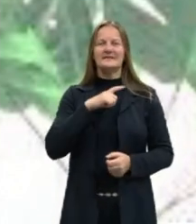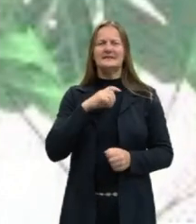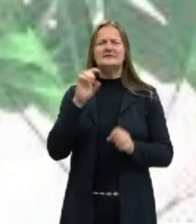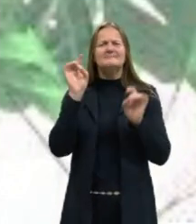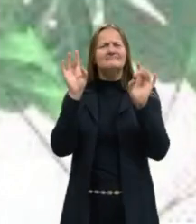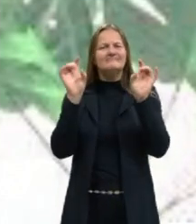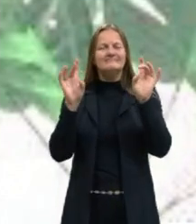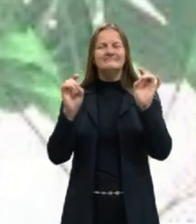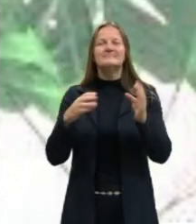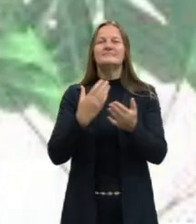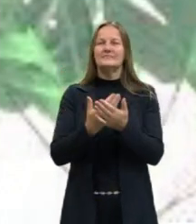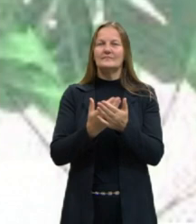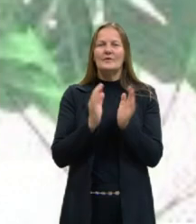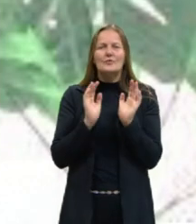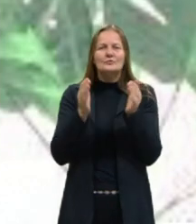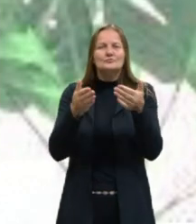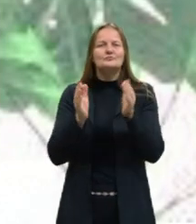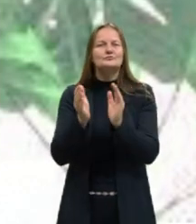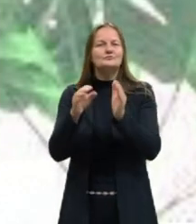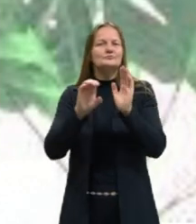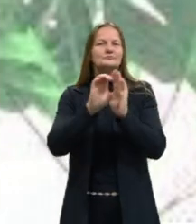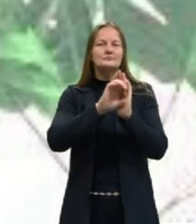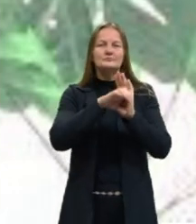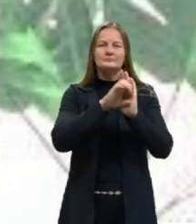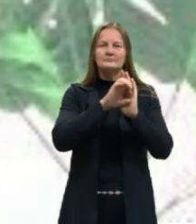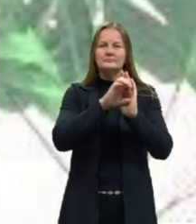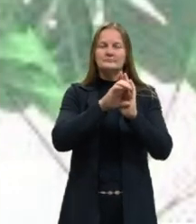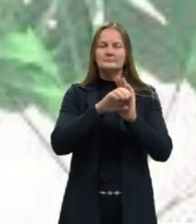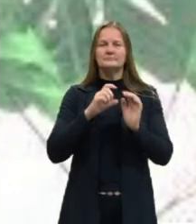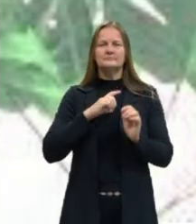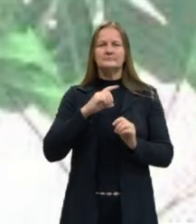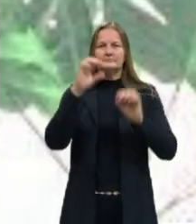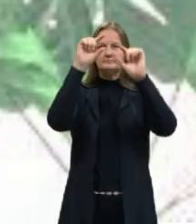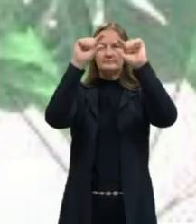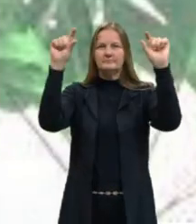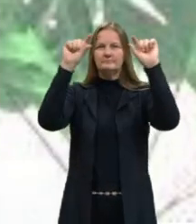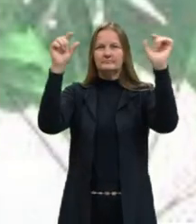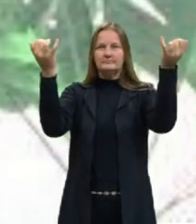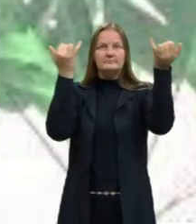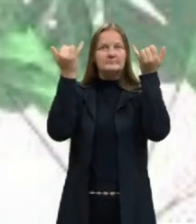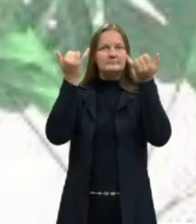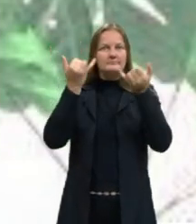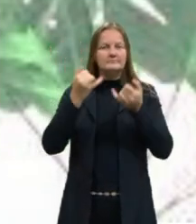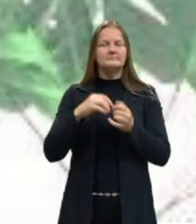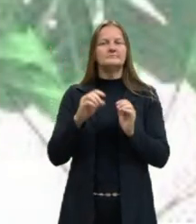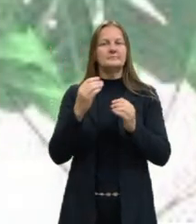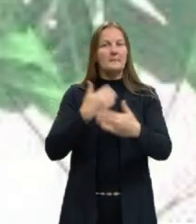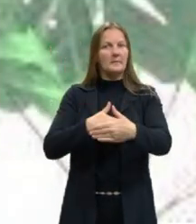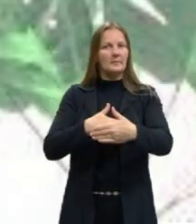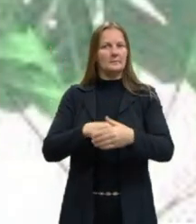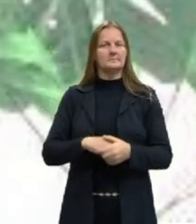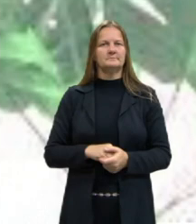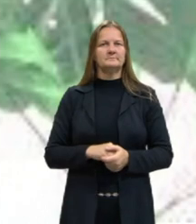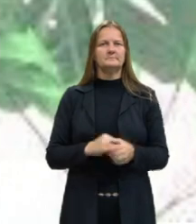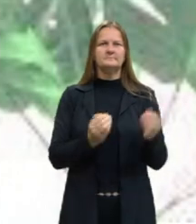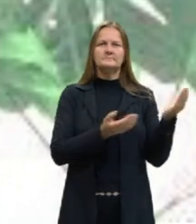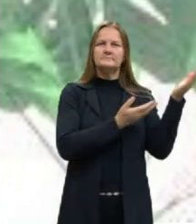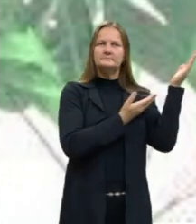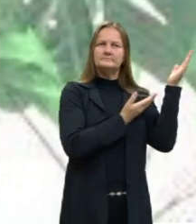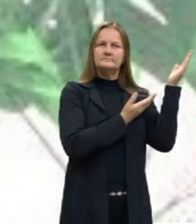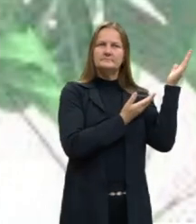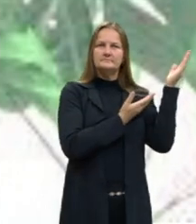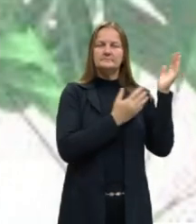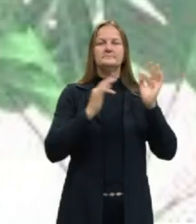específico a aula de hoje para os conceitos que vão te ajudar nos enunciados. Essa parte então de